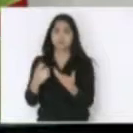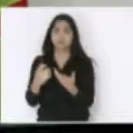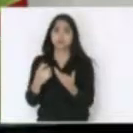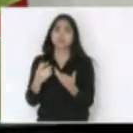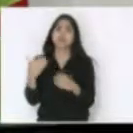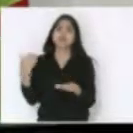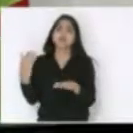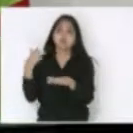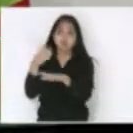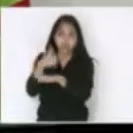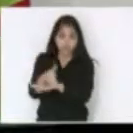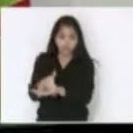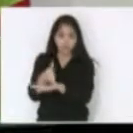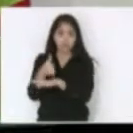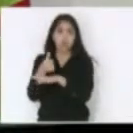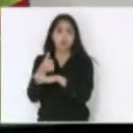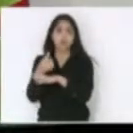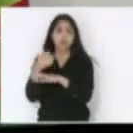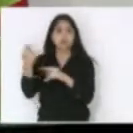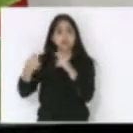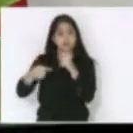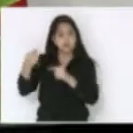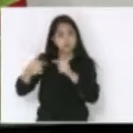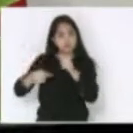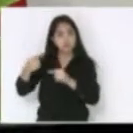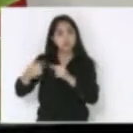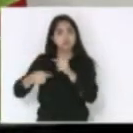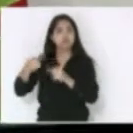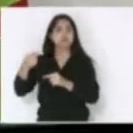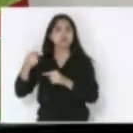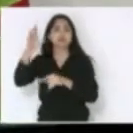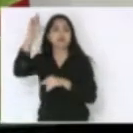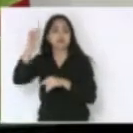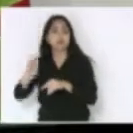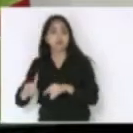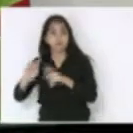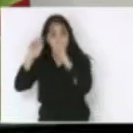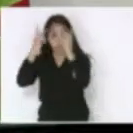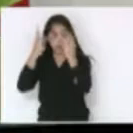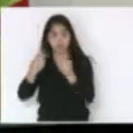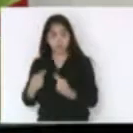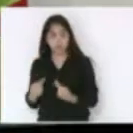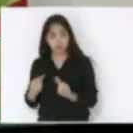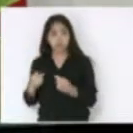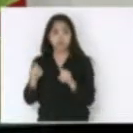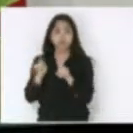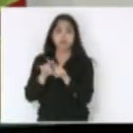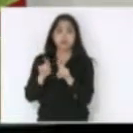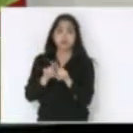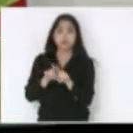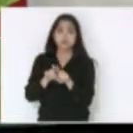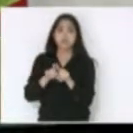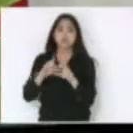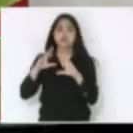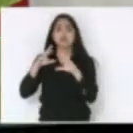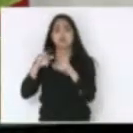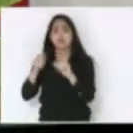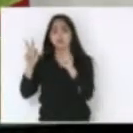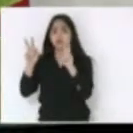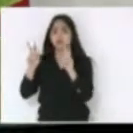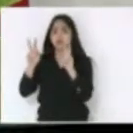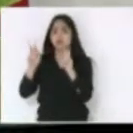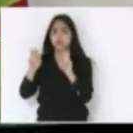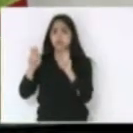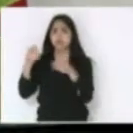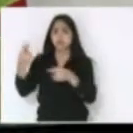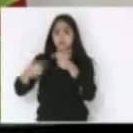estivemos lá também falando sobre direitos humanos falando sobre todos os temas e